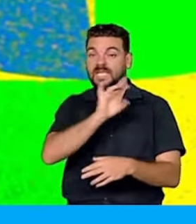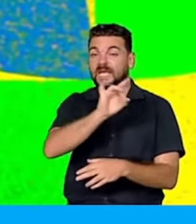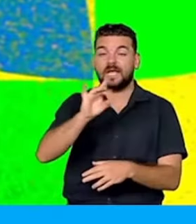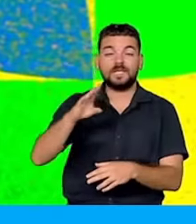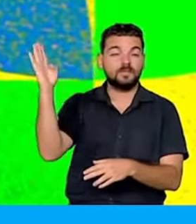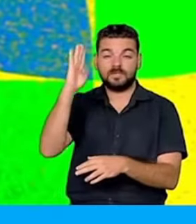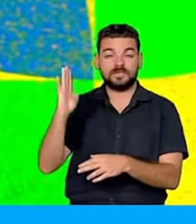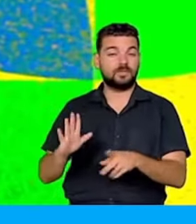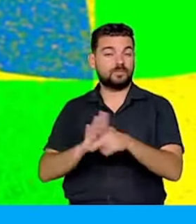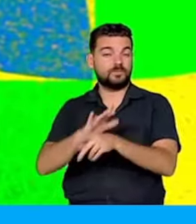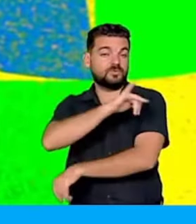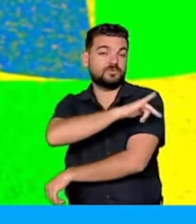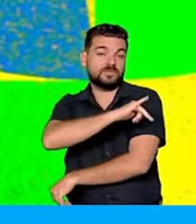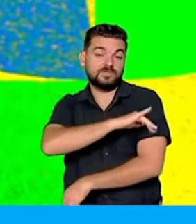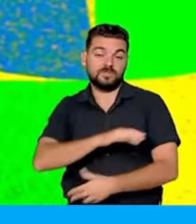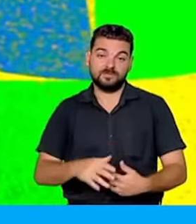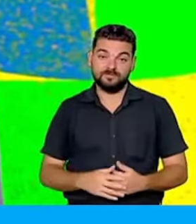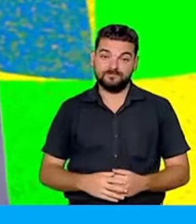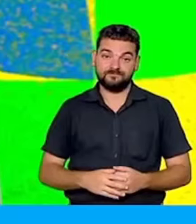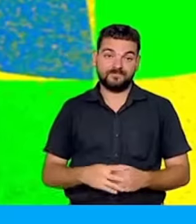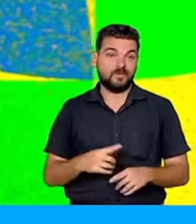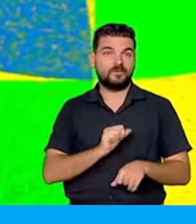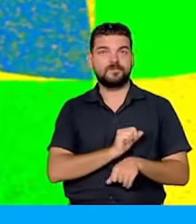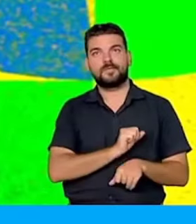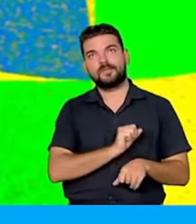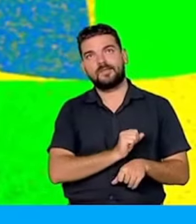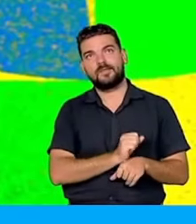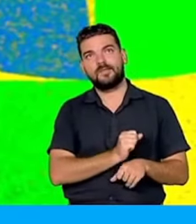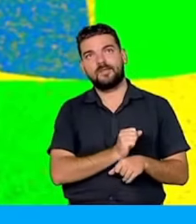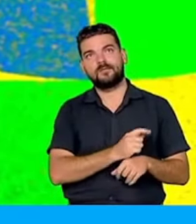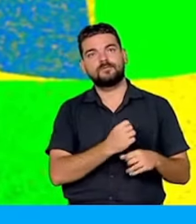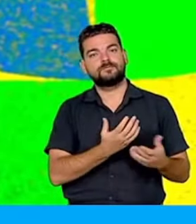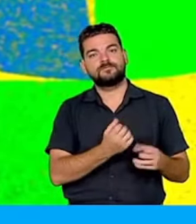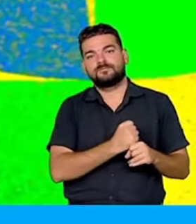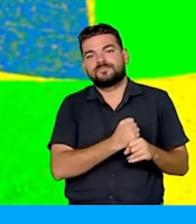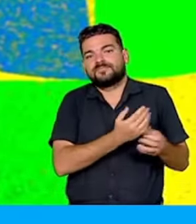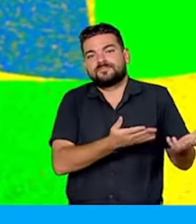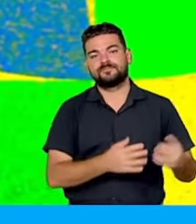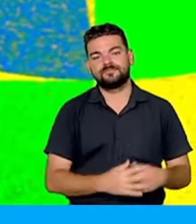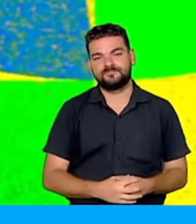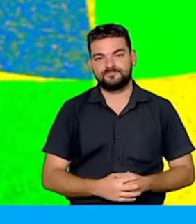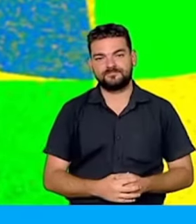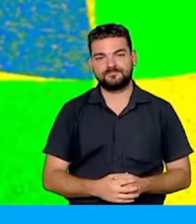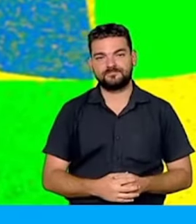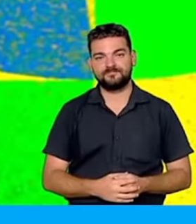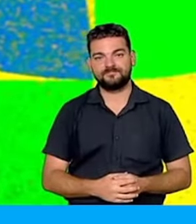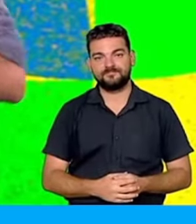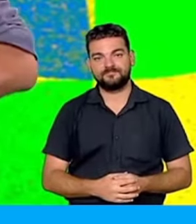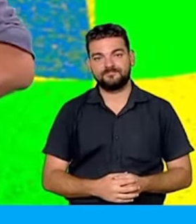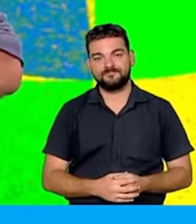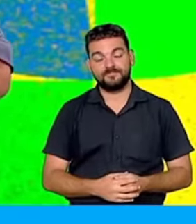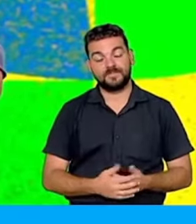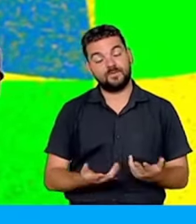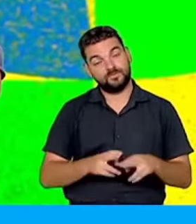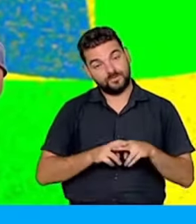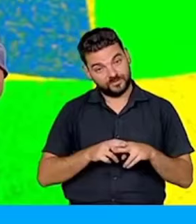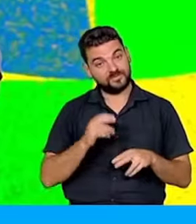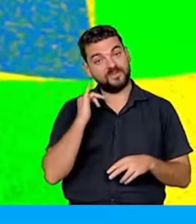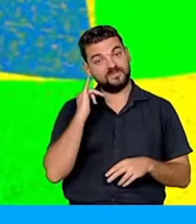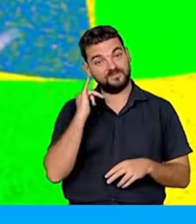brasileiros se a gente não tivesse passado pelo que a gente passou. Isso é importante